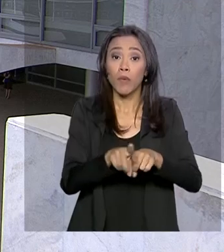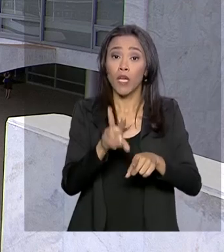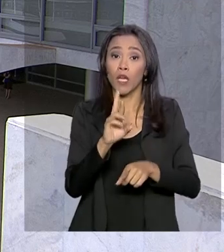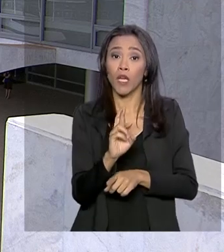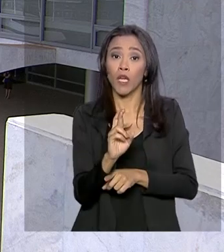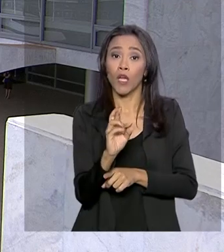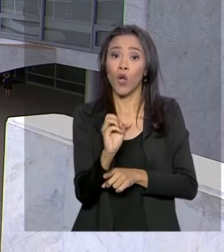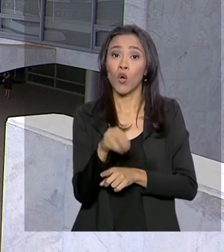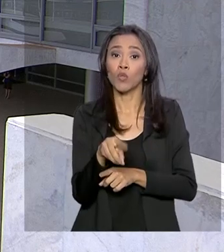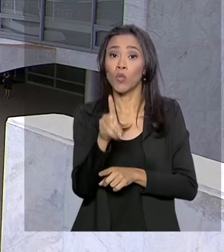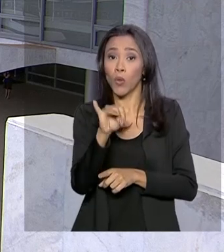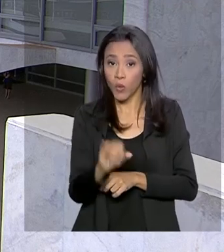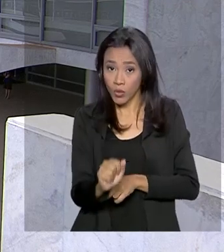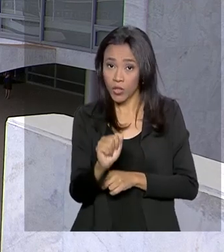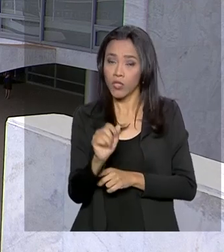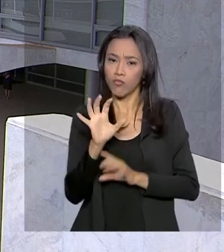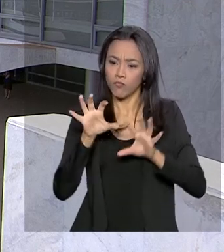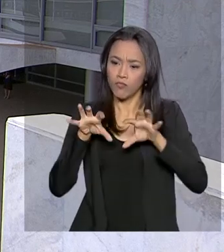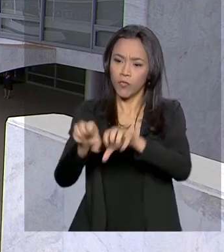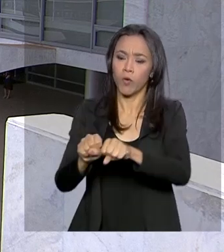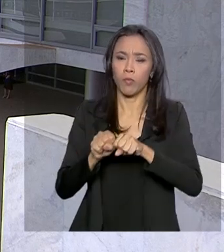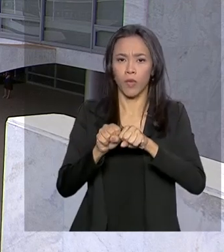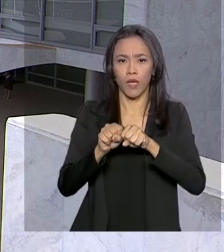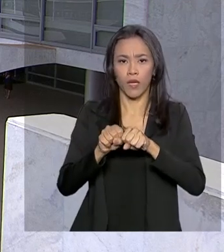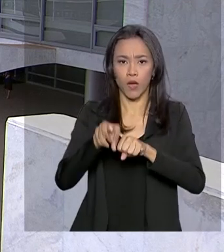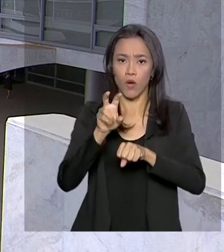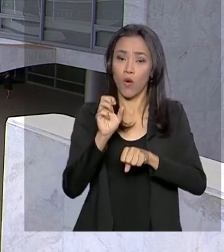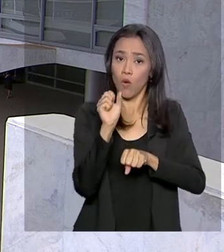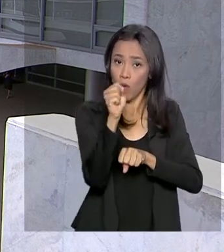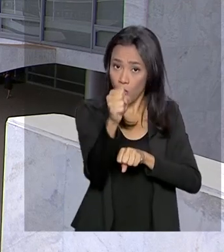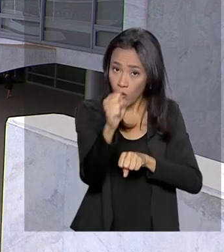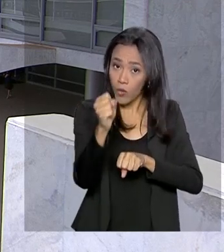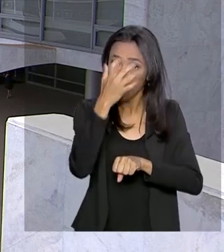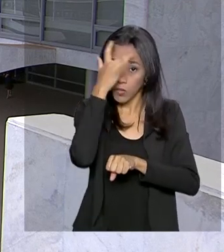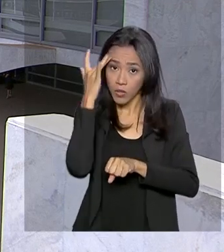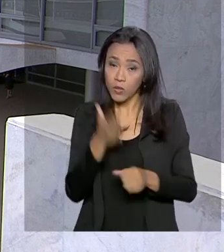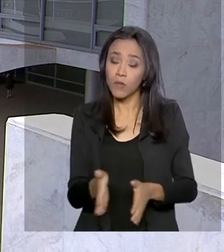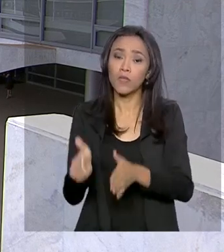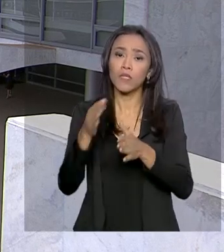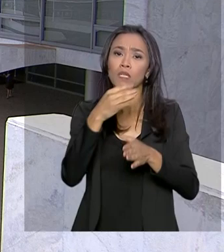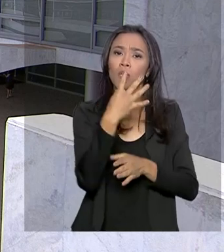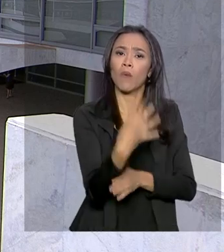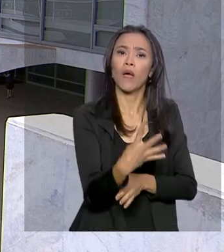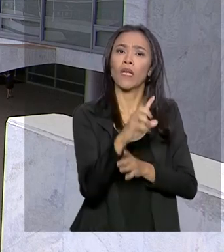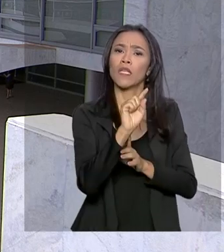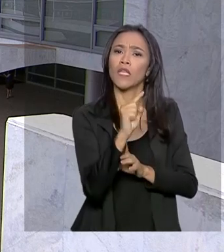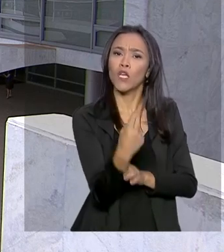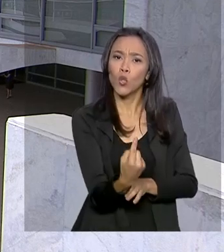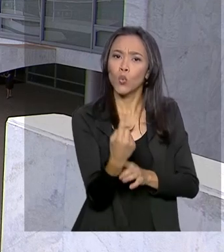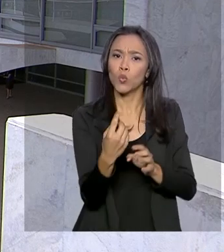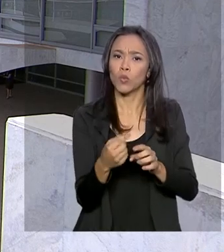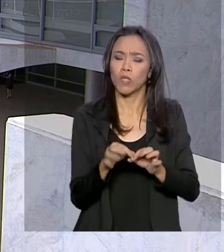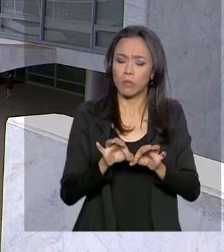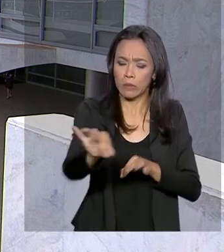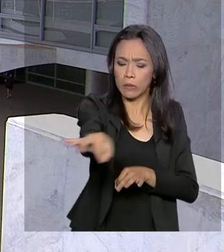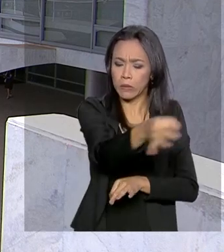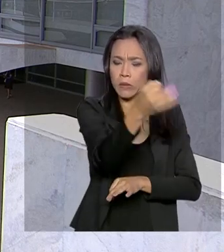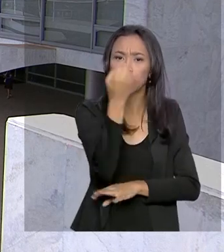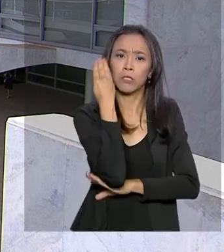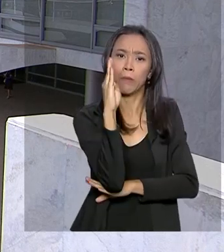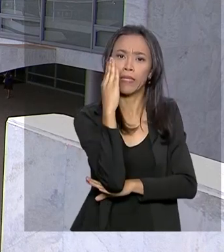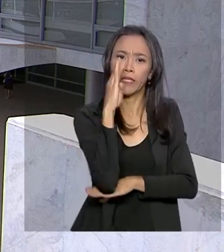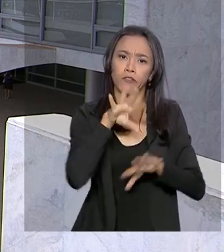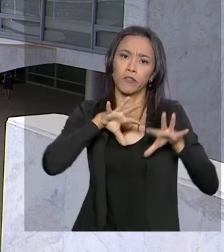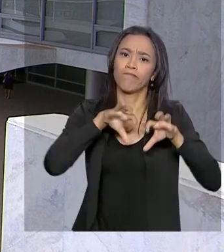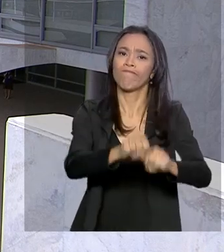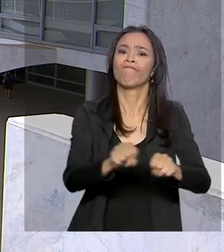detidas 48 pessoas e 41 metros cúbicos de madeira foram apreendidos. E